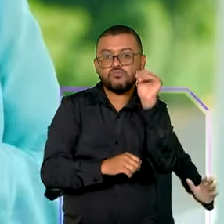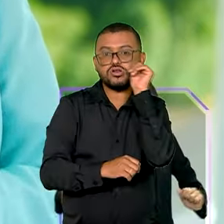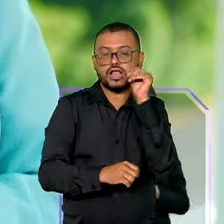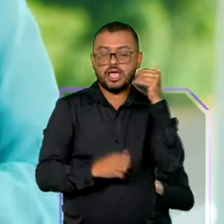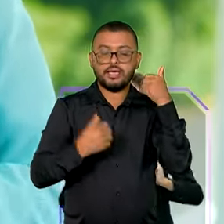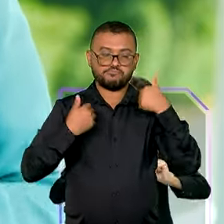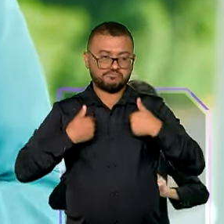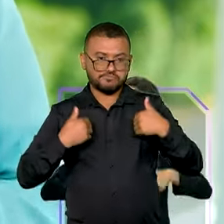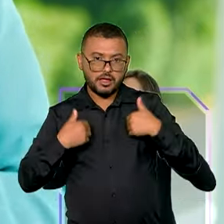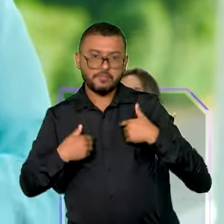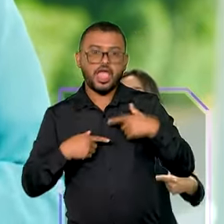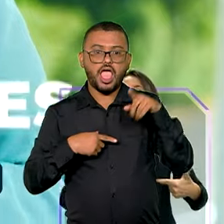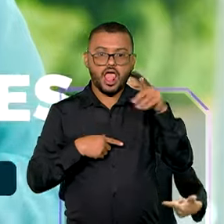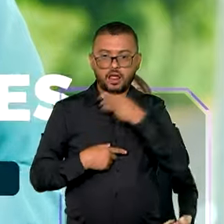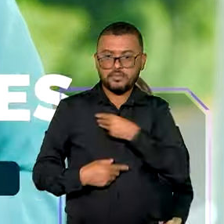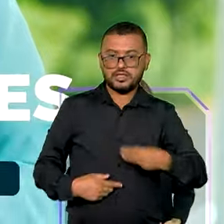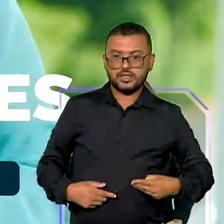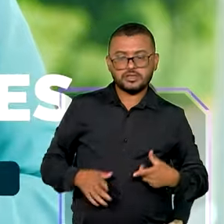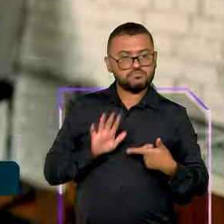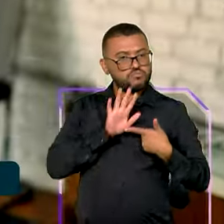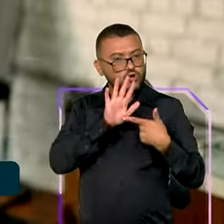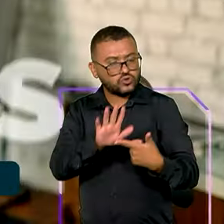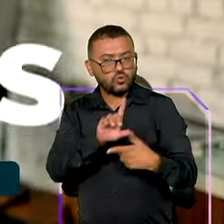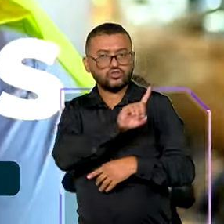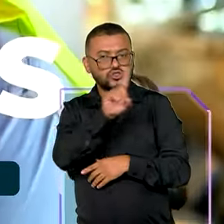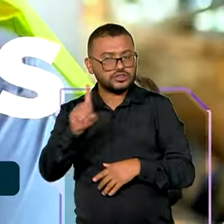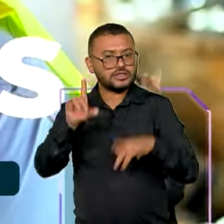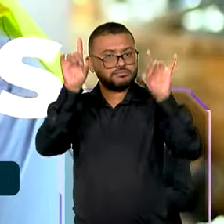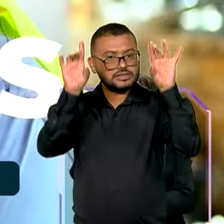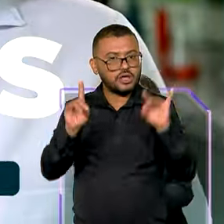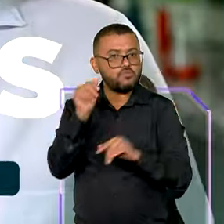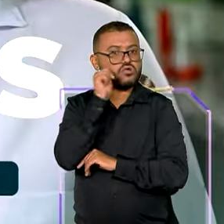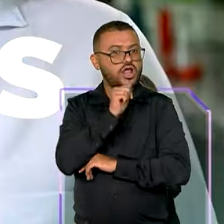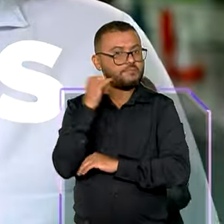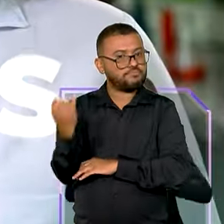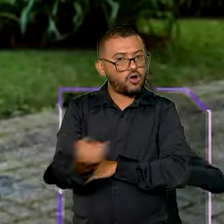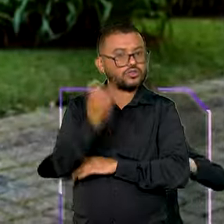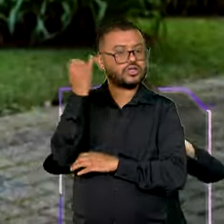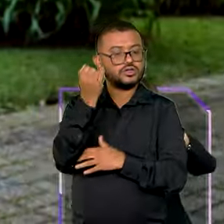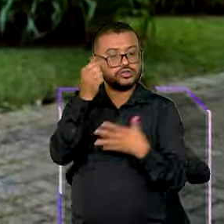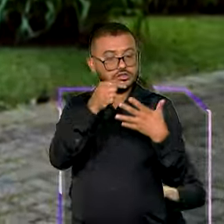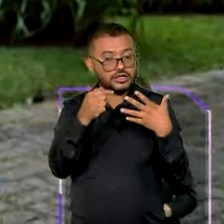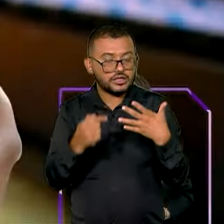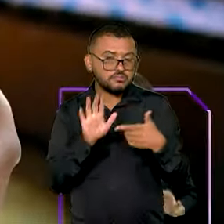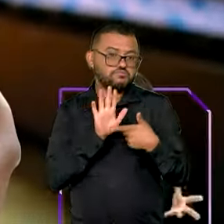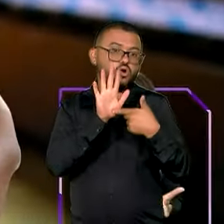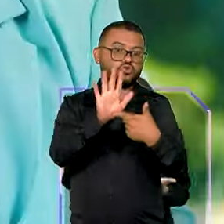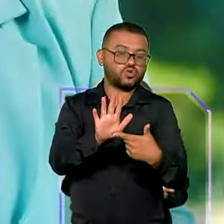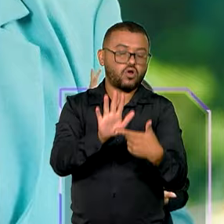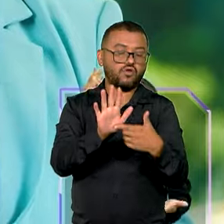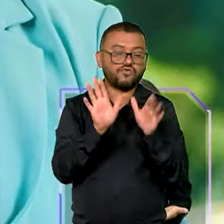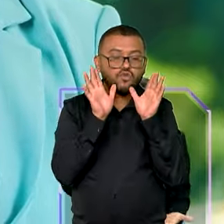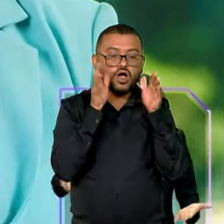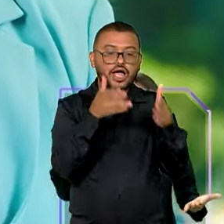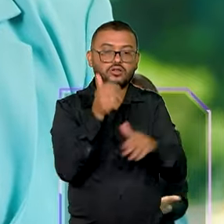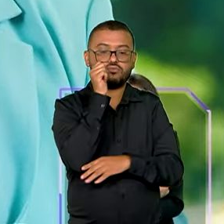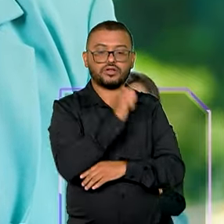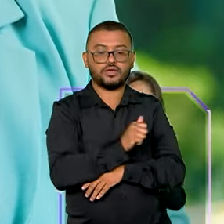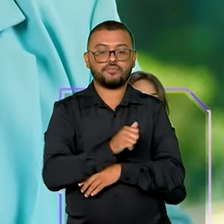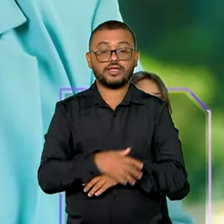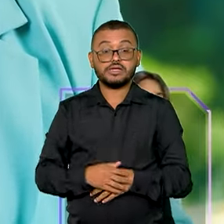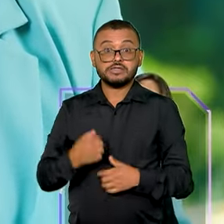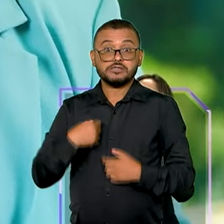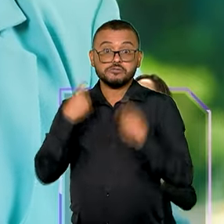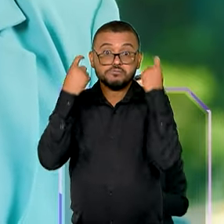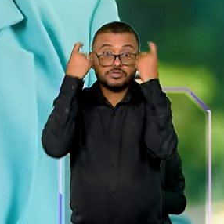Gonçalves lembrou a importância do Dia Internacional da Mulher e reforçou algumas ações voltadas para esse público. Uma das maiores